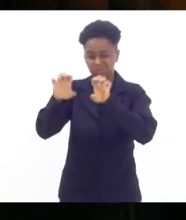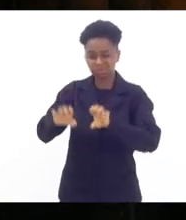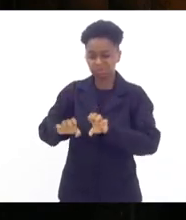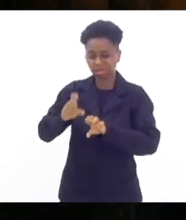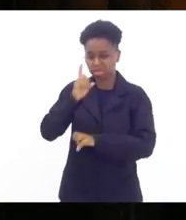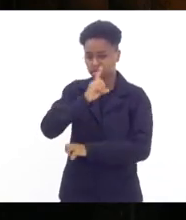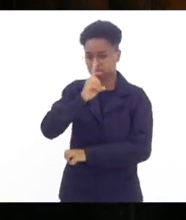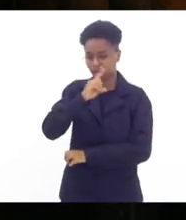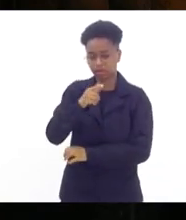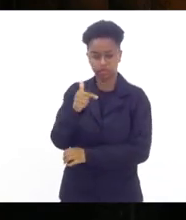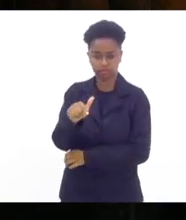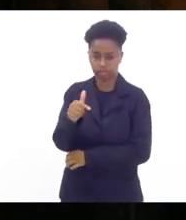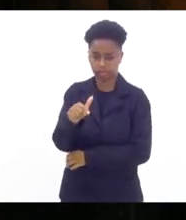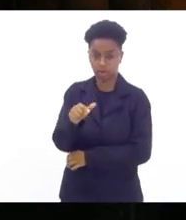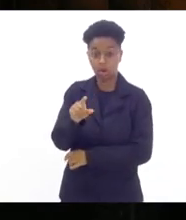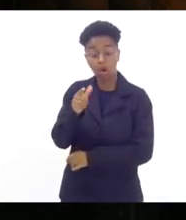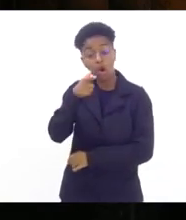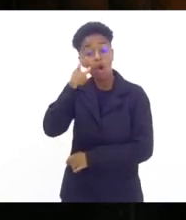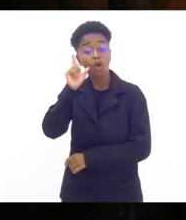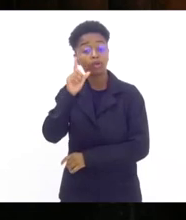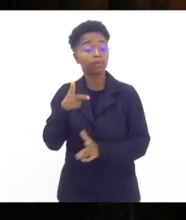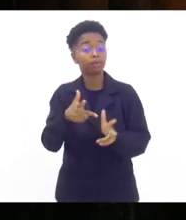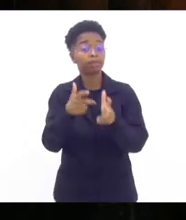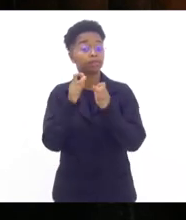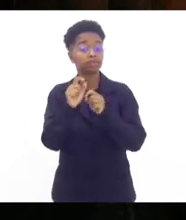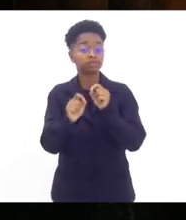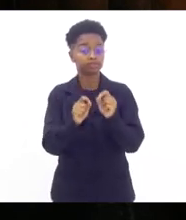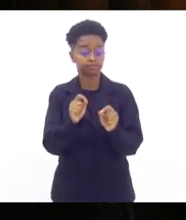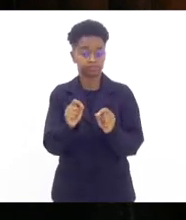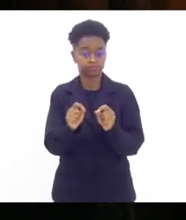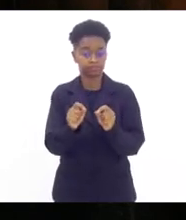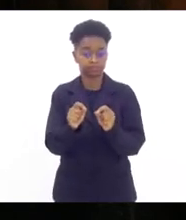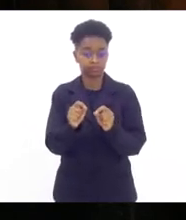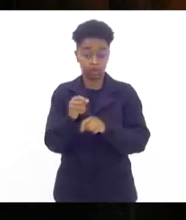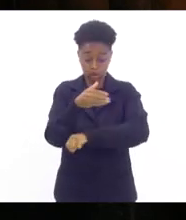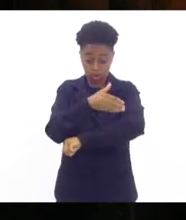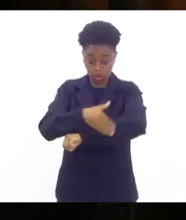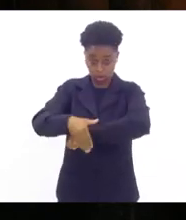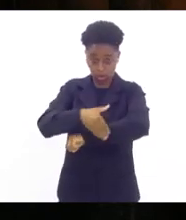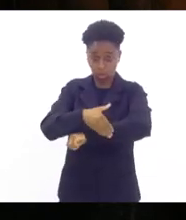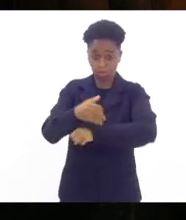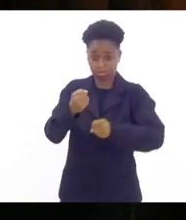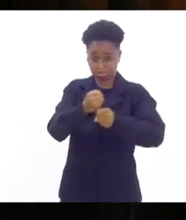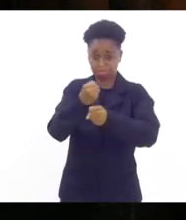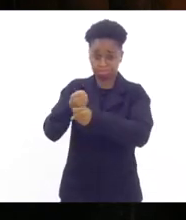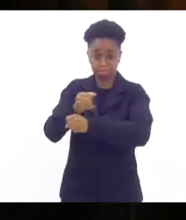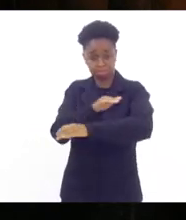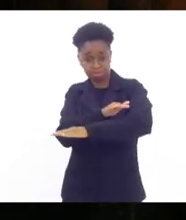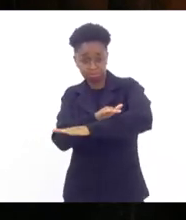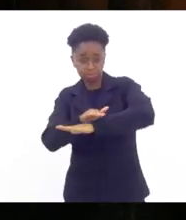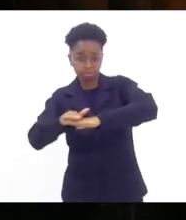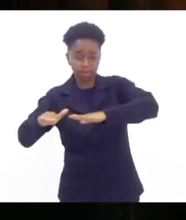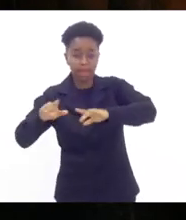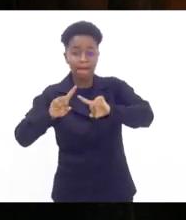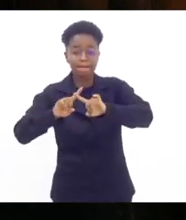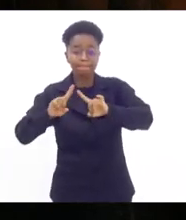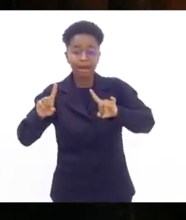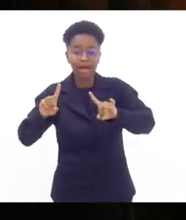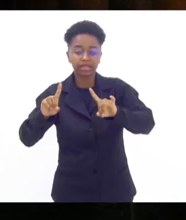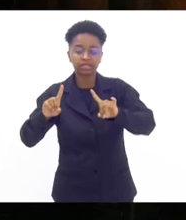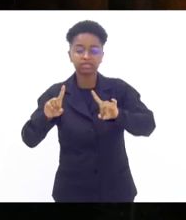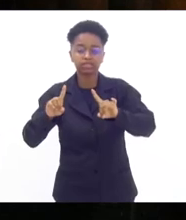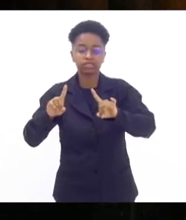e o que vimos ontem rua pavimentada sem drenagem